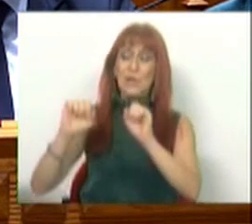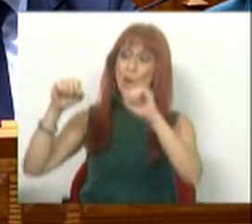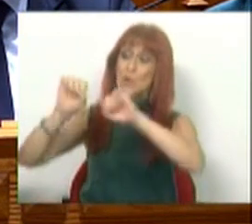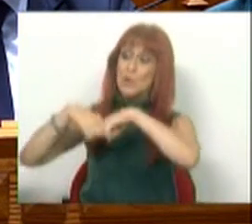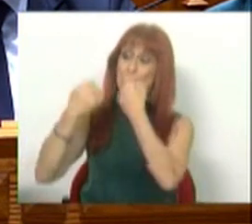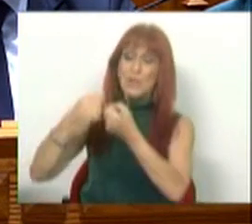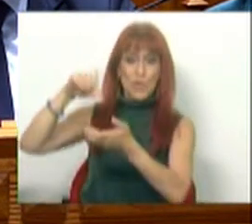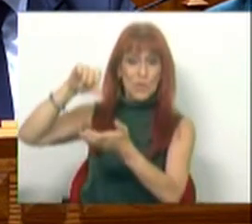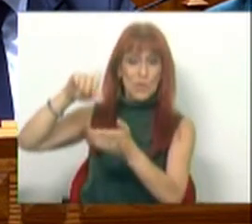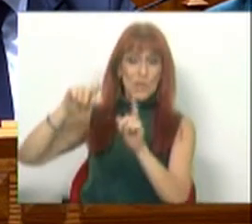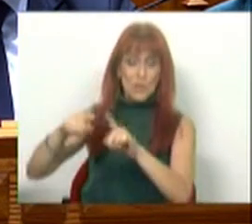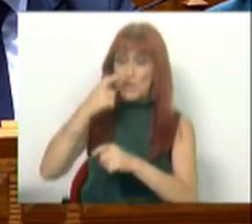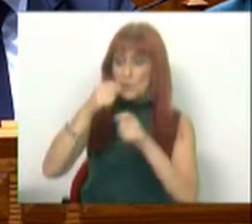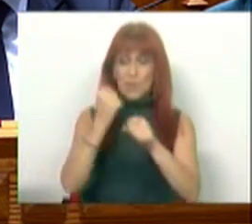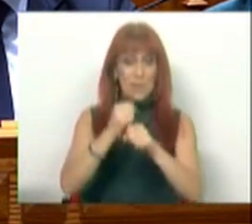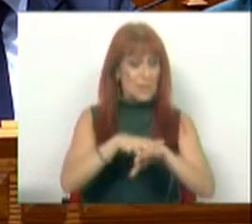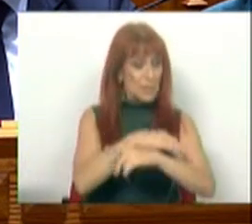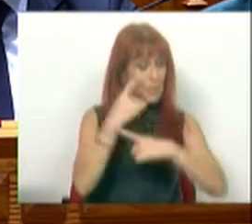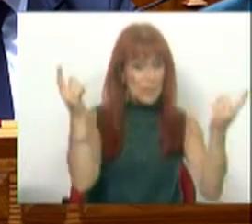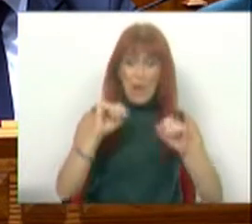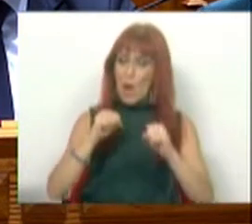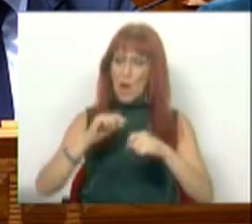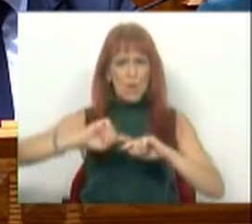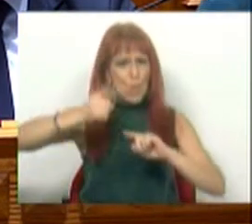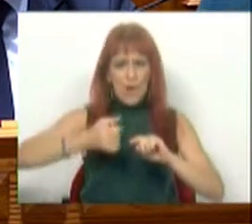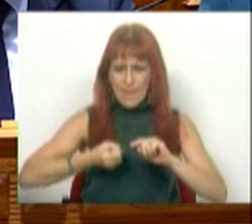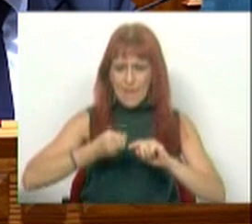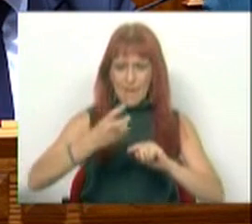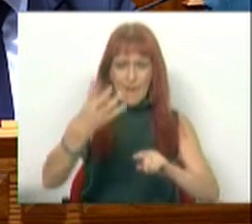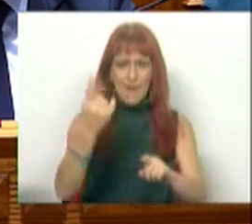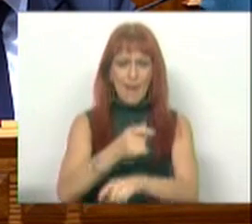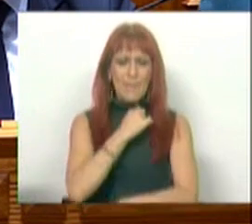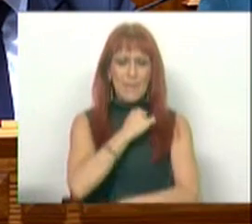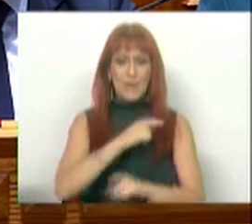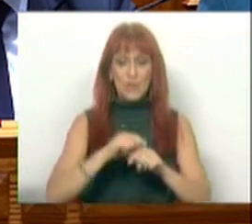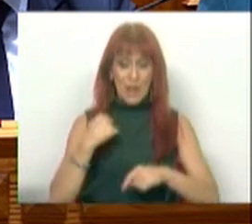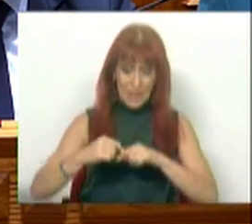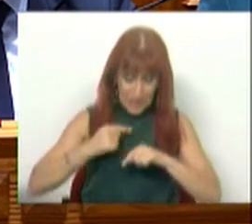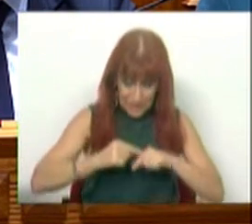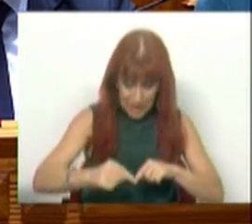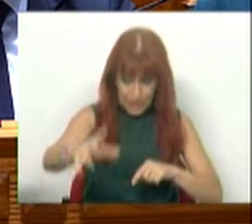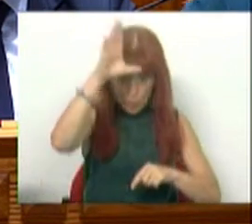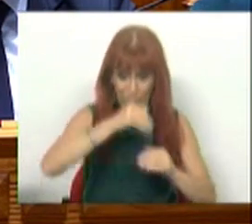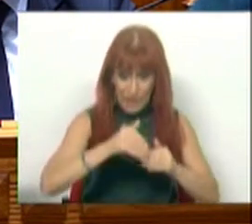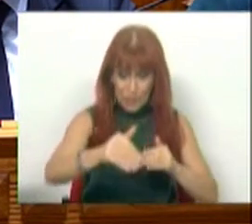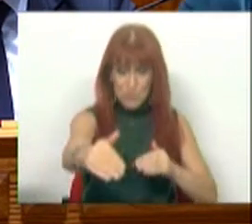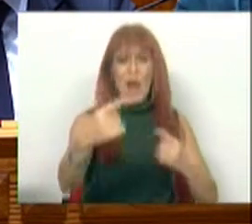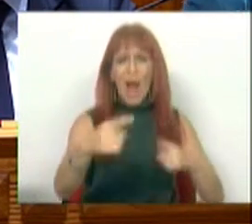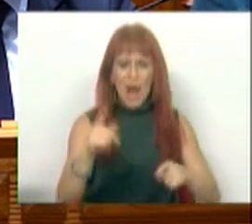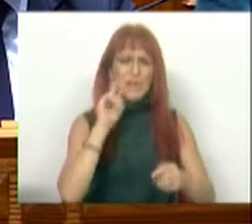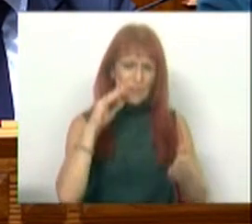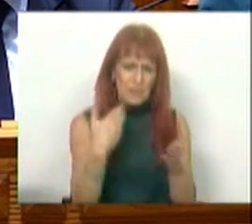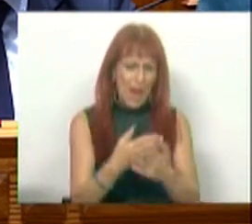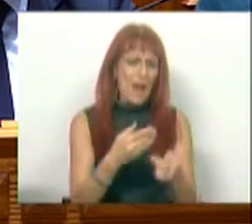social e com os trabalhadores de função pública são acordos plurianuais que permitem que, ao longo desta legislatura, haja uma